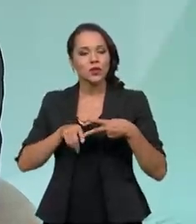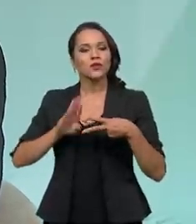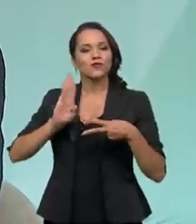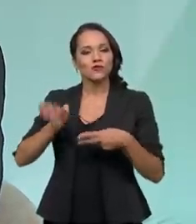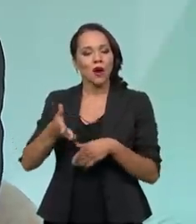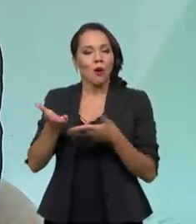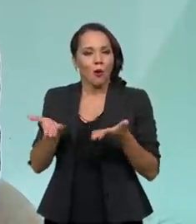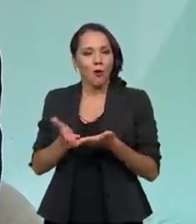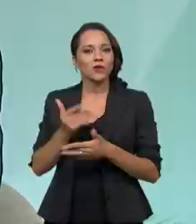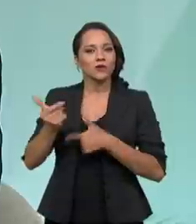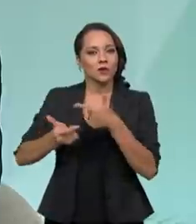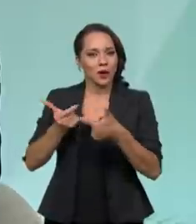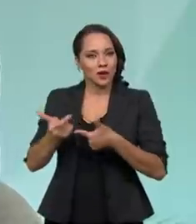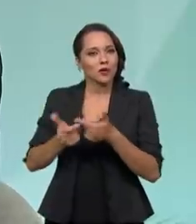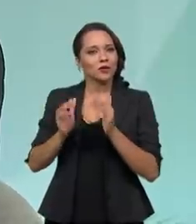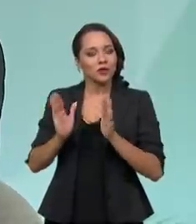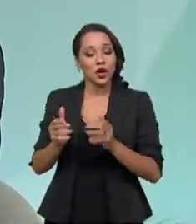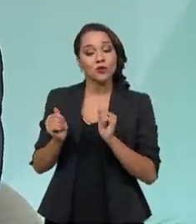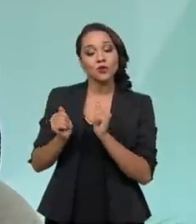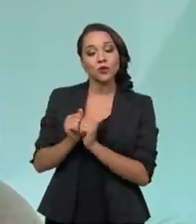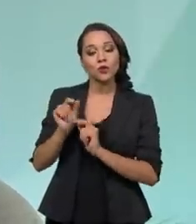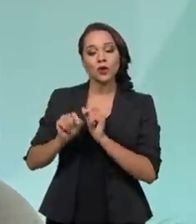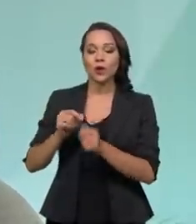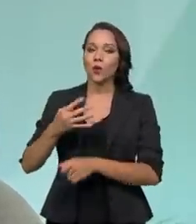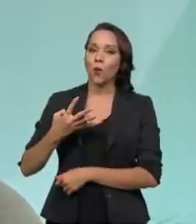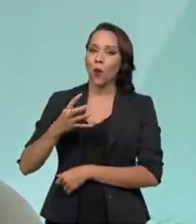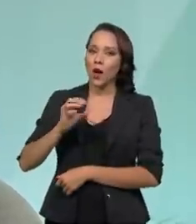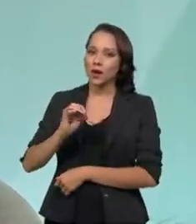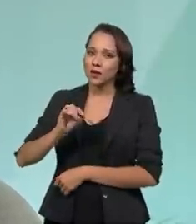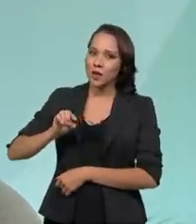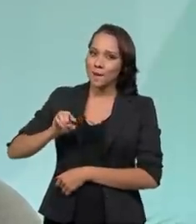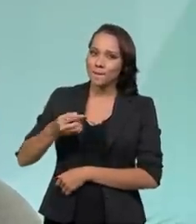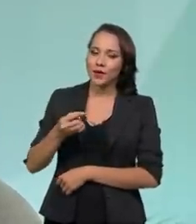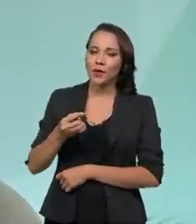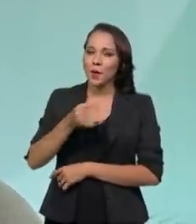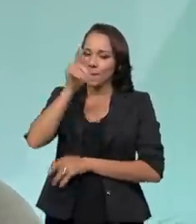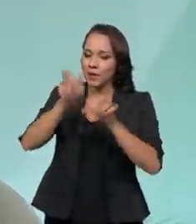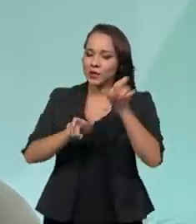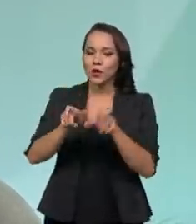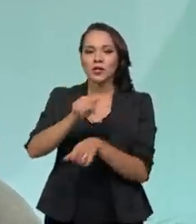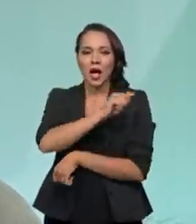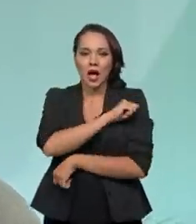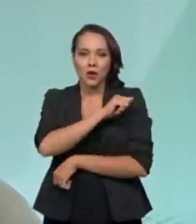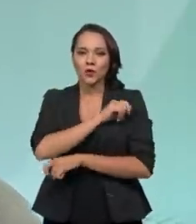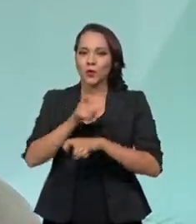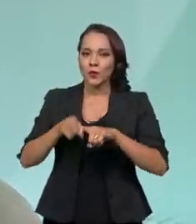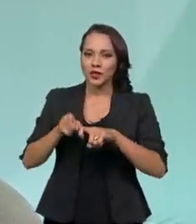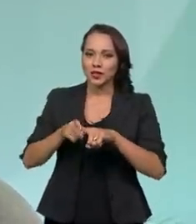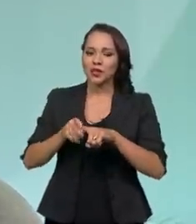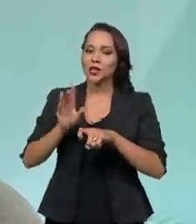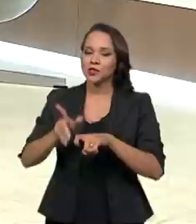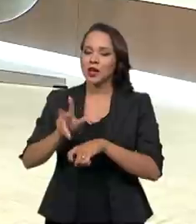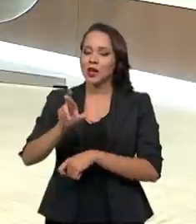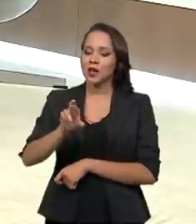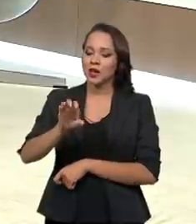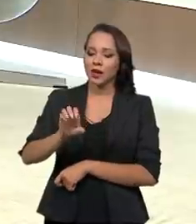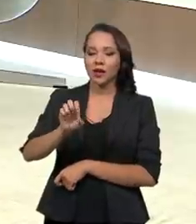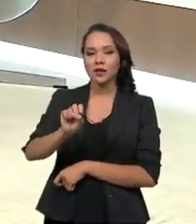nós já estamos hoje trabalhando com 40 mil residentes. 40 mil pessoas sendo